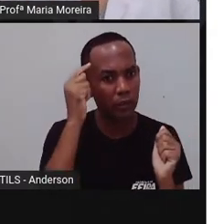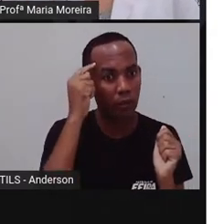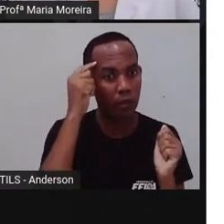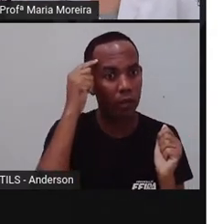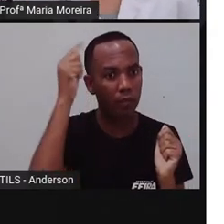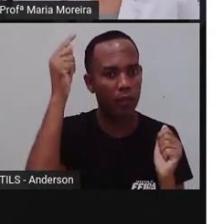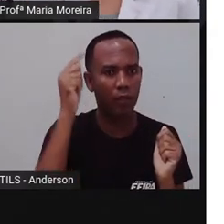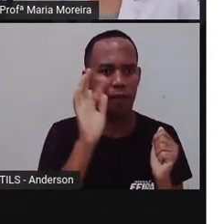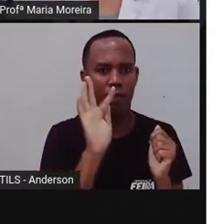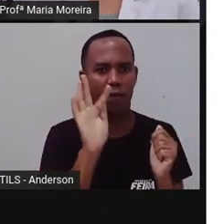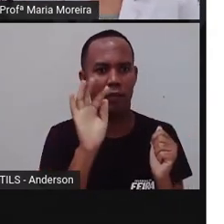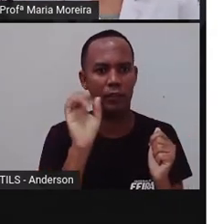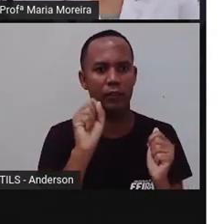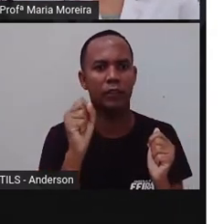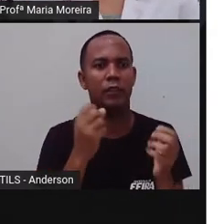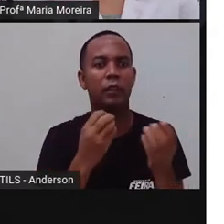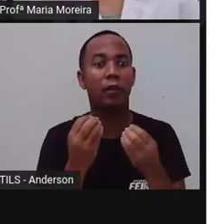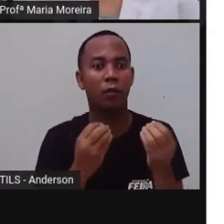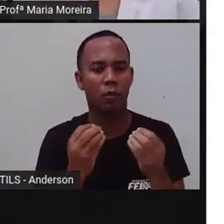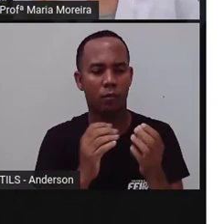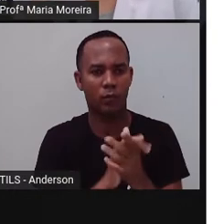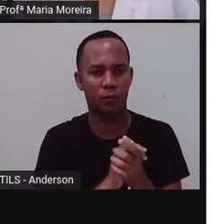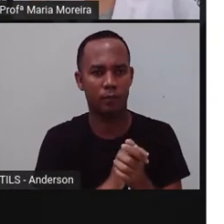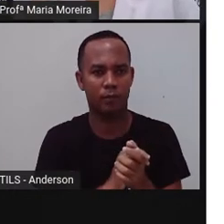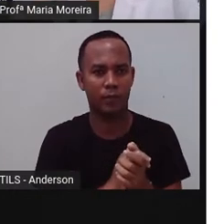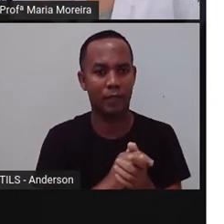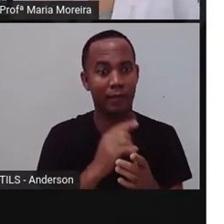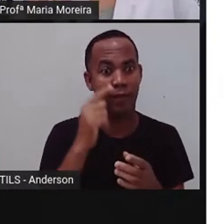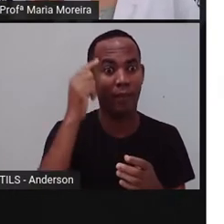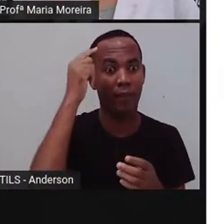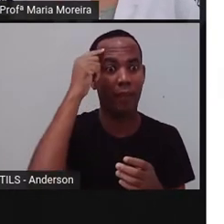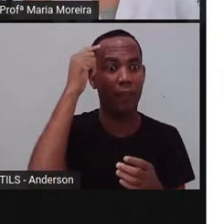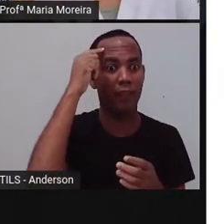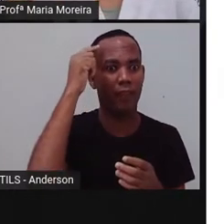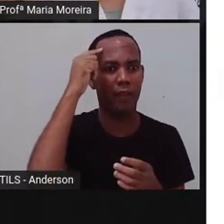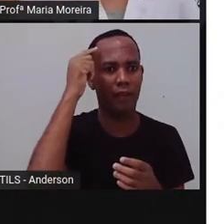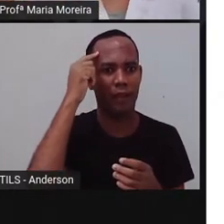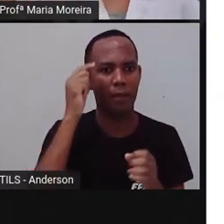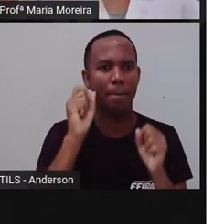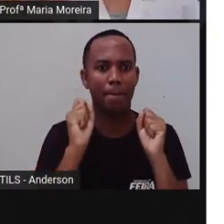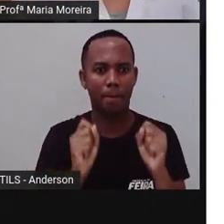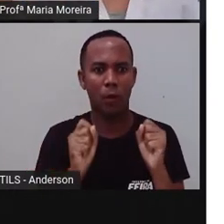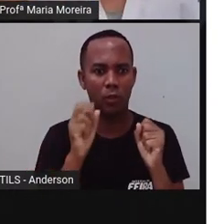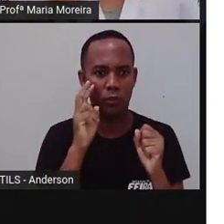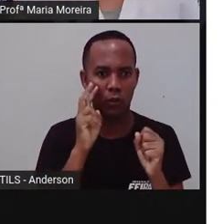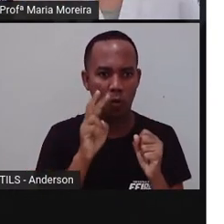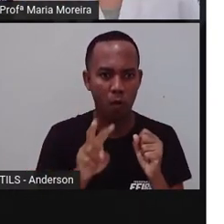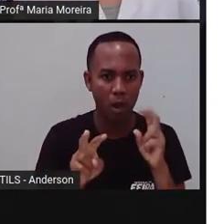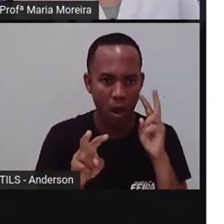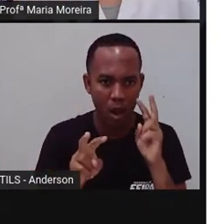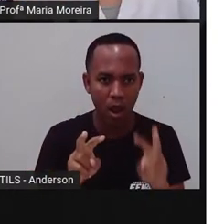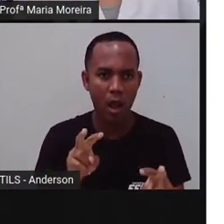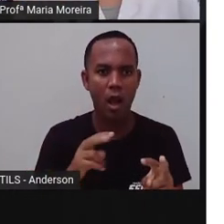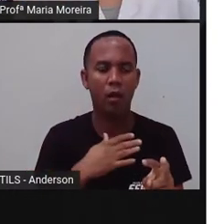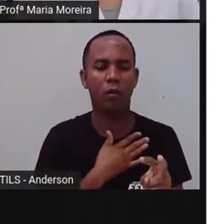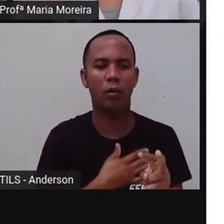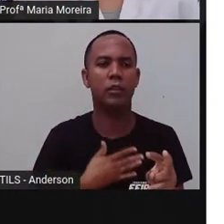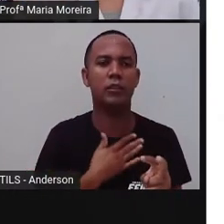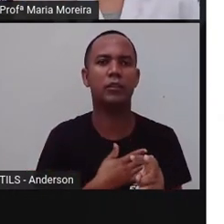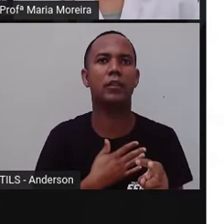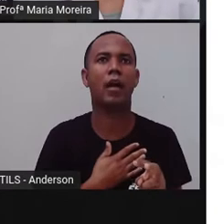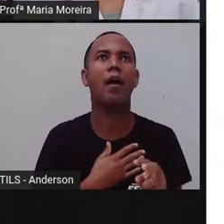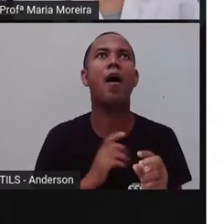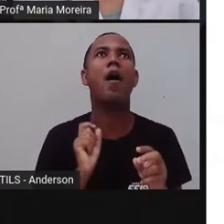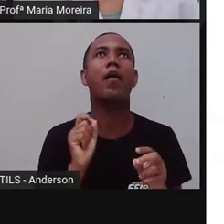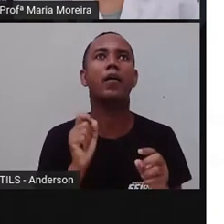para a Feira de Santana. A ideia, você pode até ir lá, olhar, gostar, e não vou, vou aplicar, mas